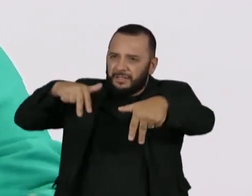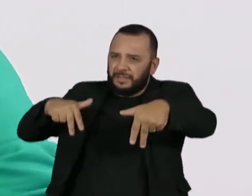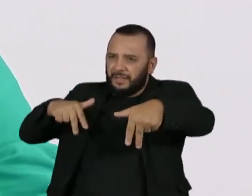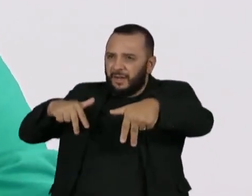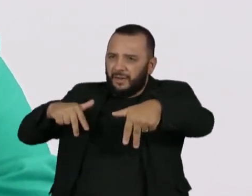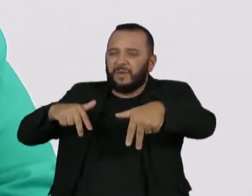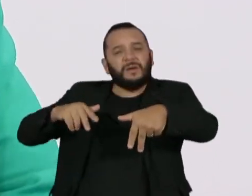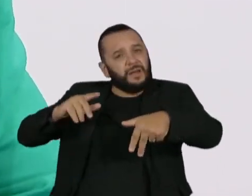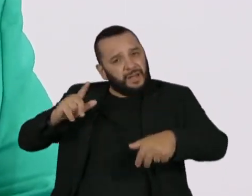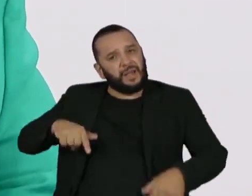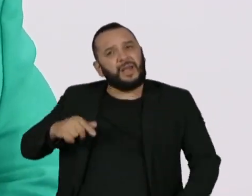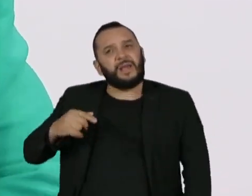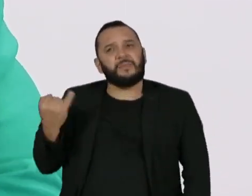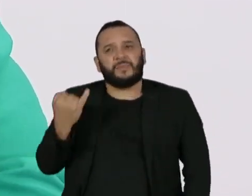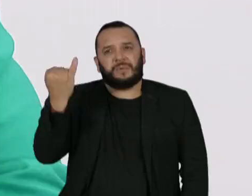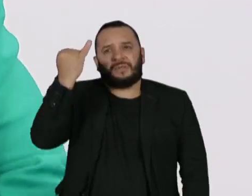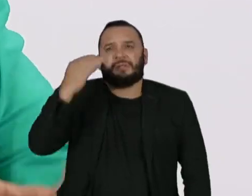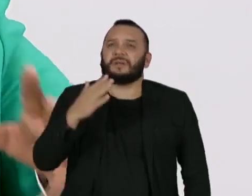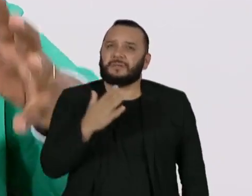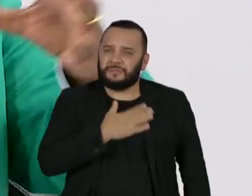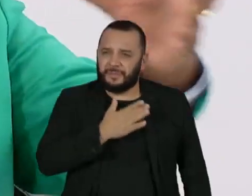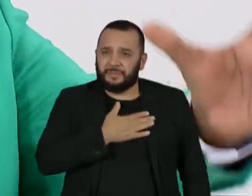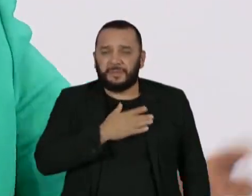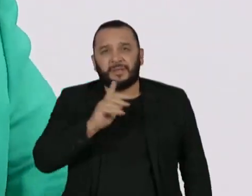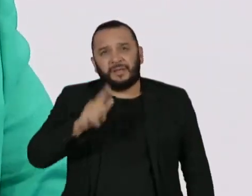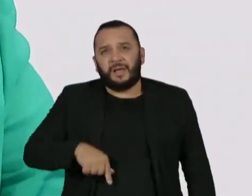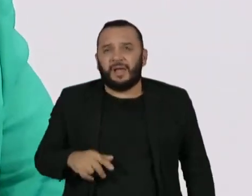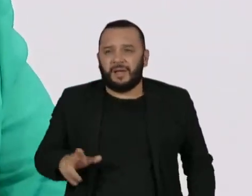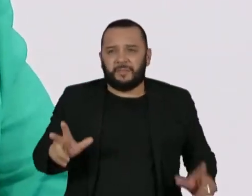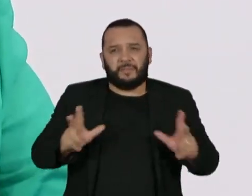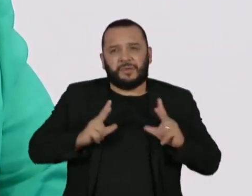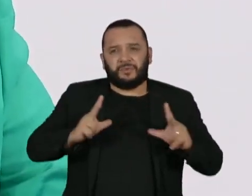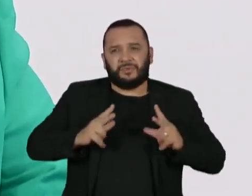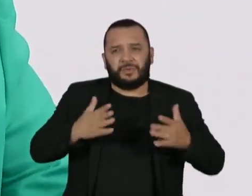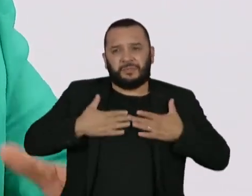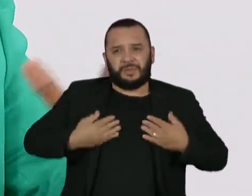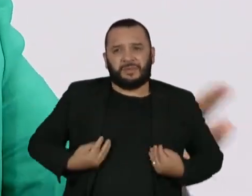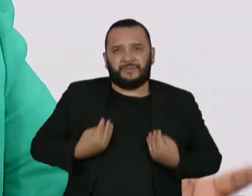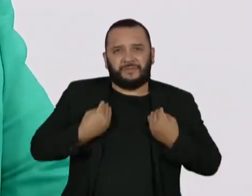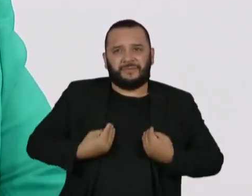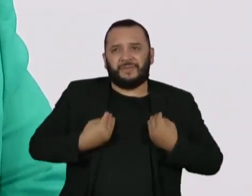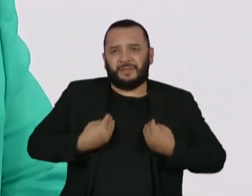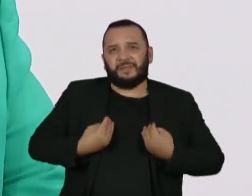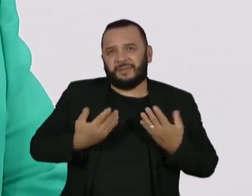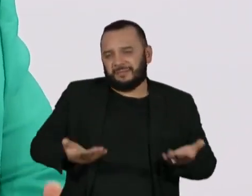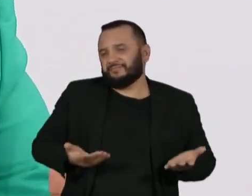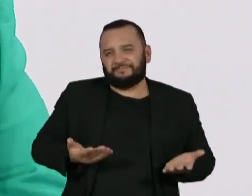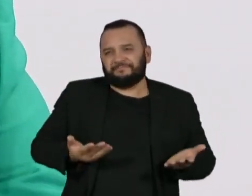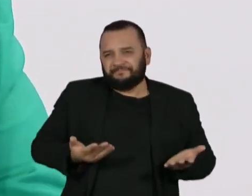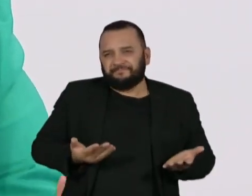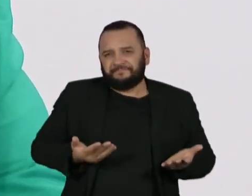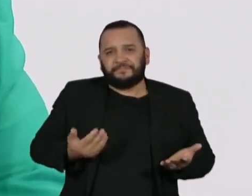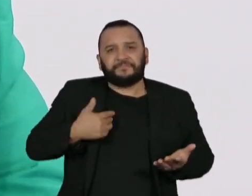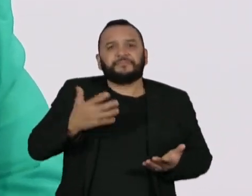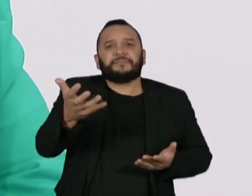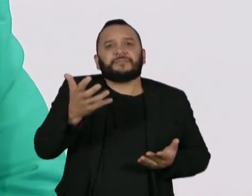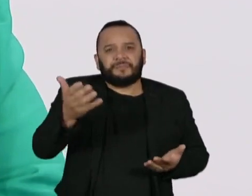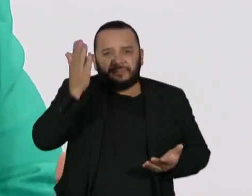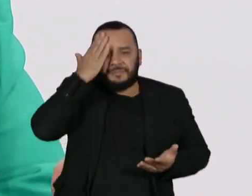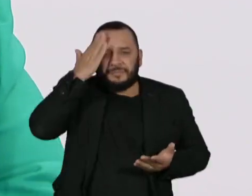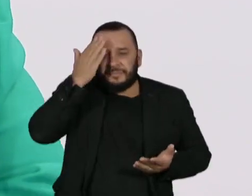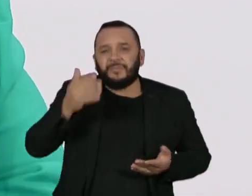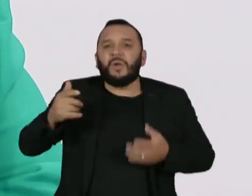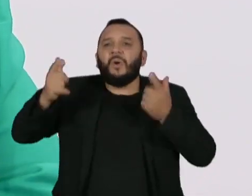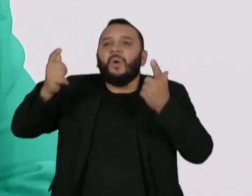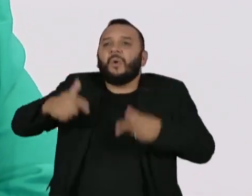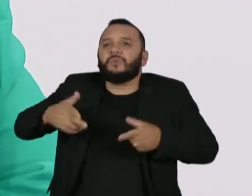caráter mais pessoal do que propriamente algo maior do que isso. Eu queria saber de onde eu vim,